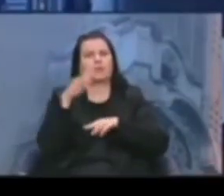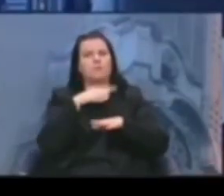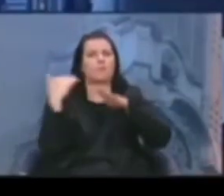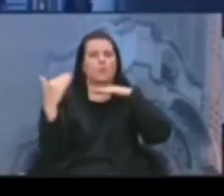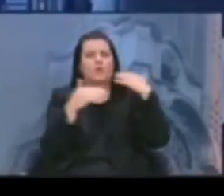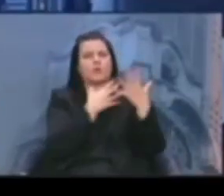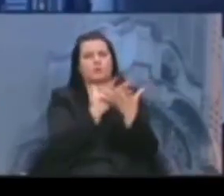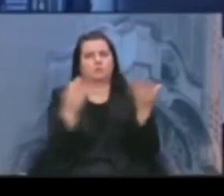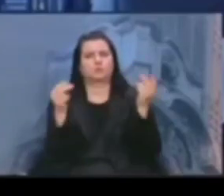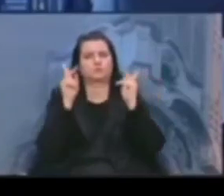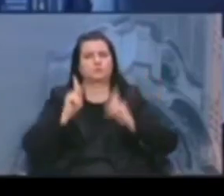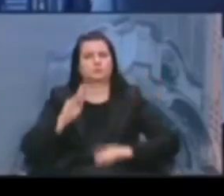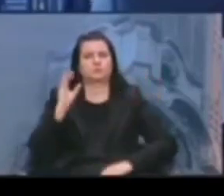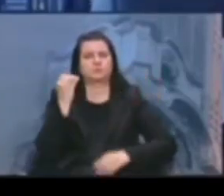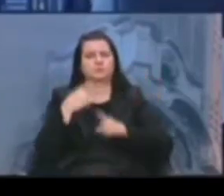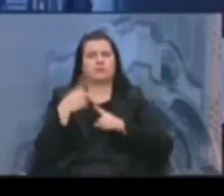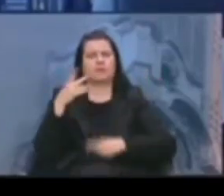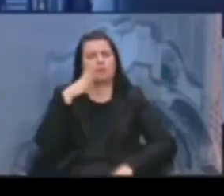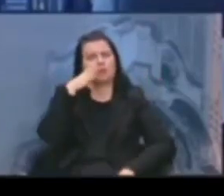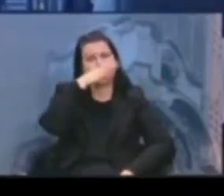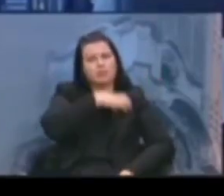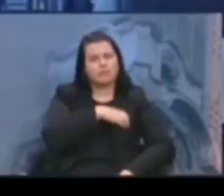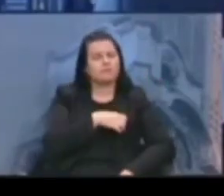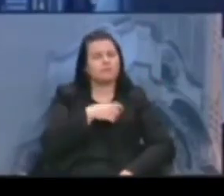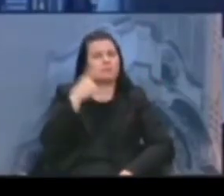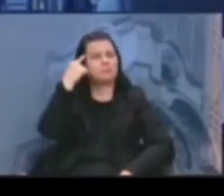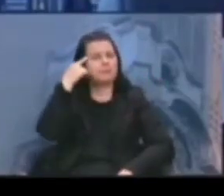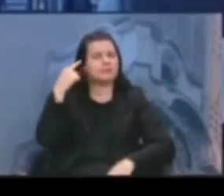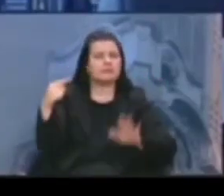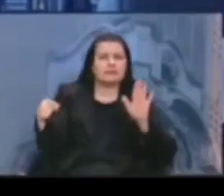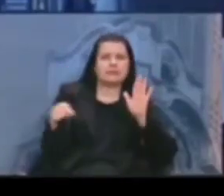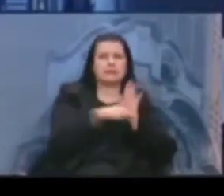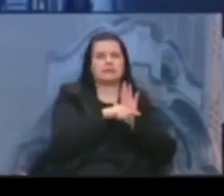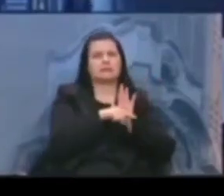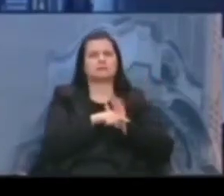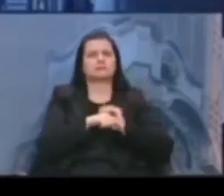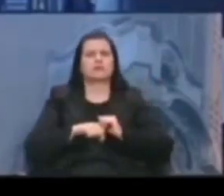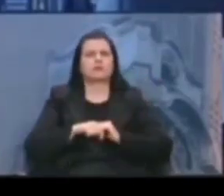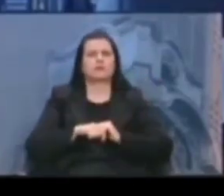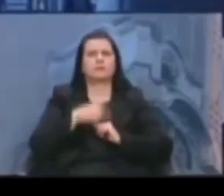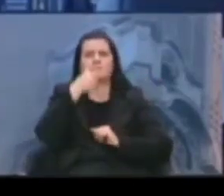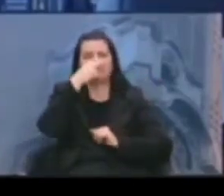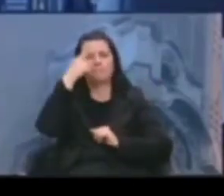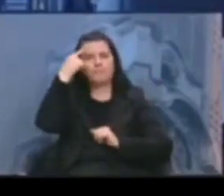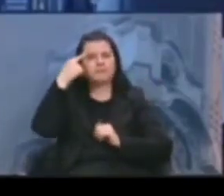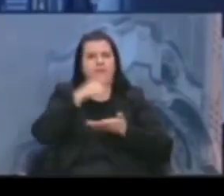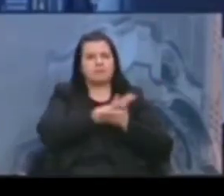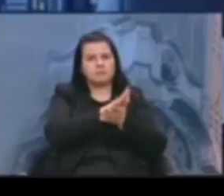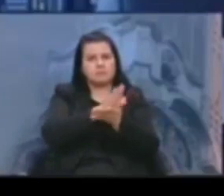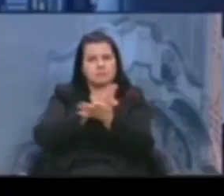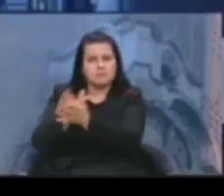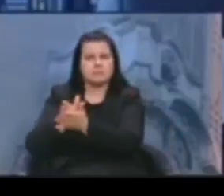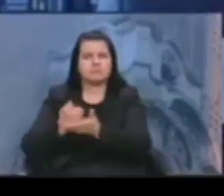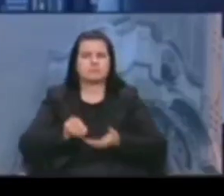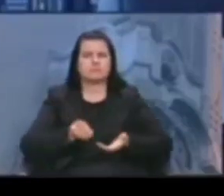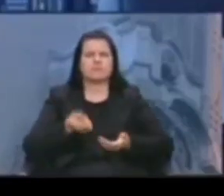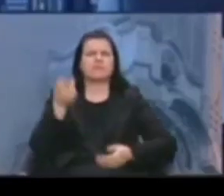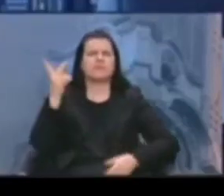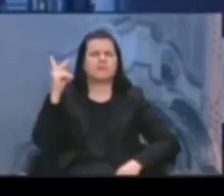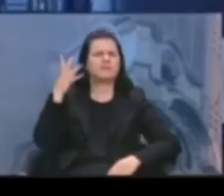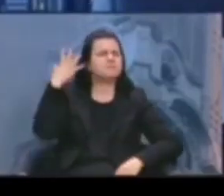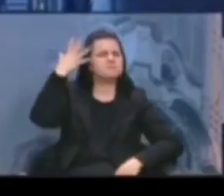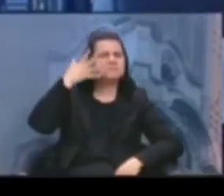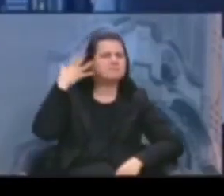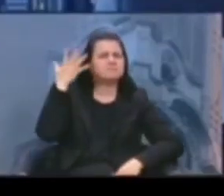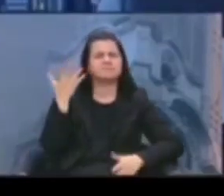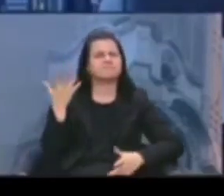à medida em que insiste num discurso negacionista, num discurso genocida, num discurso que desrespeita as